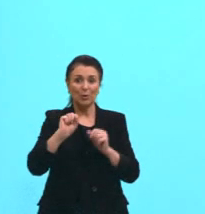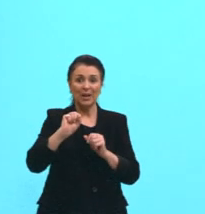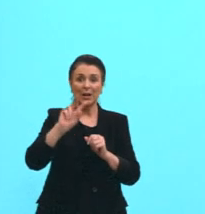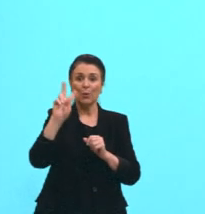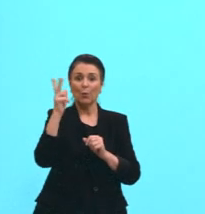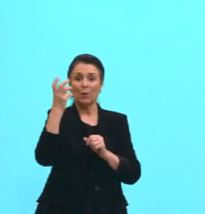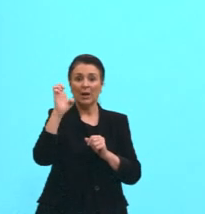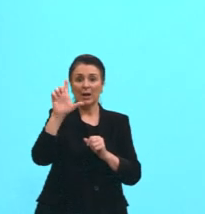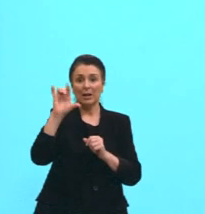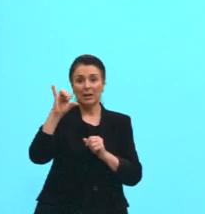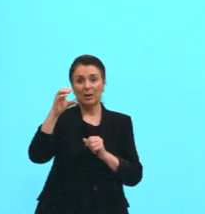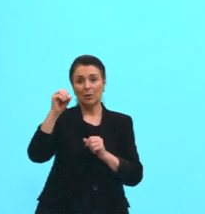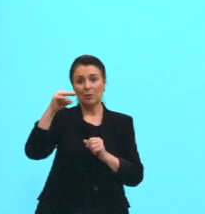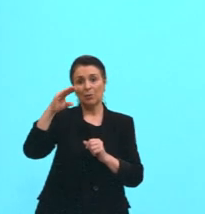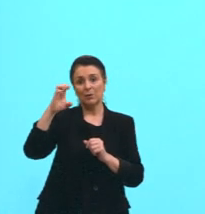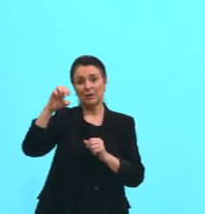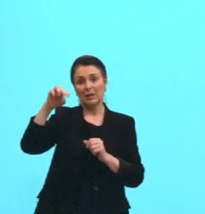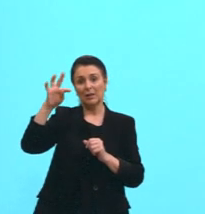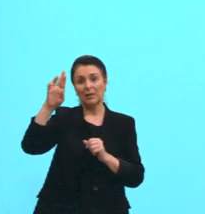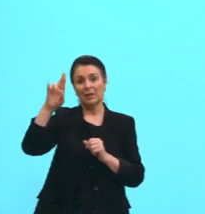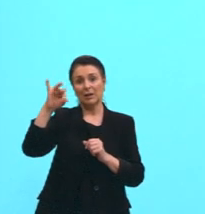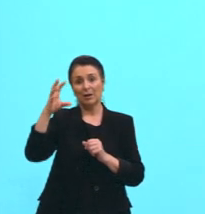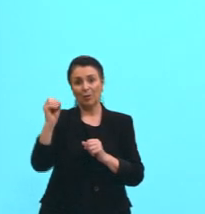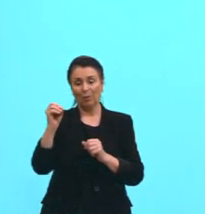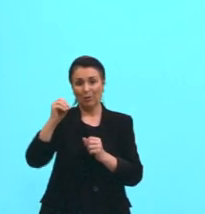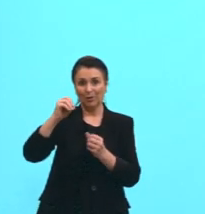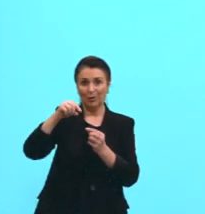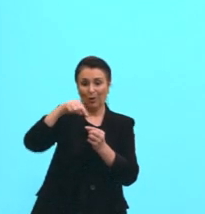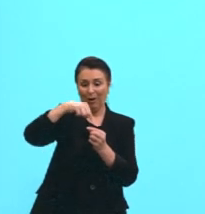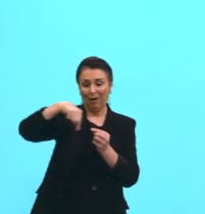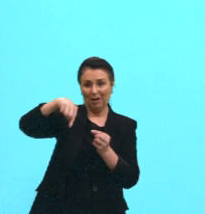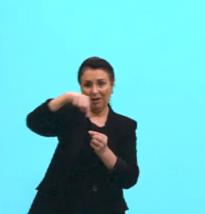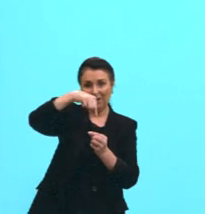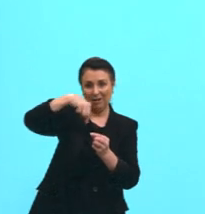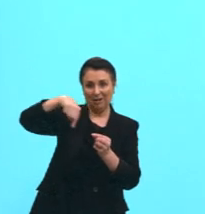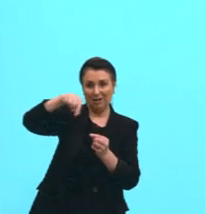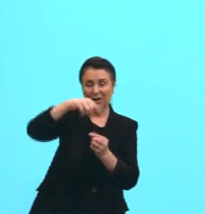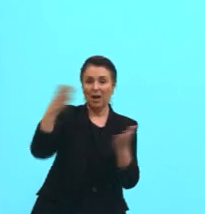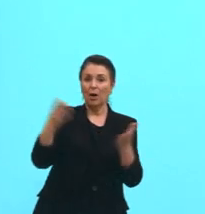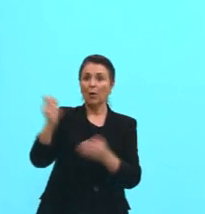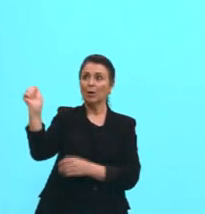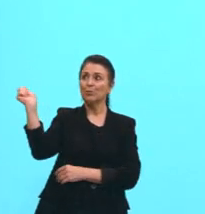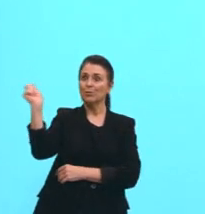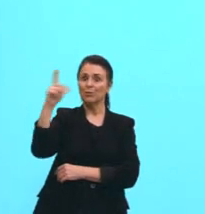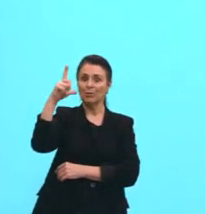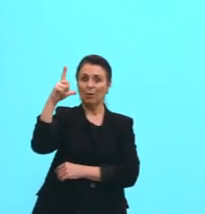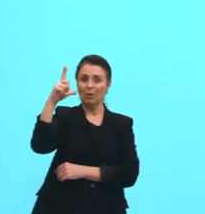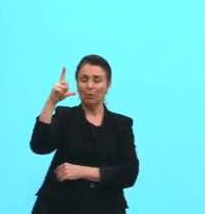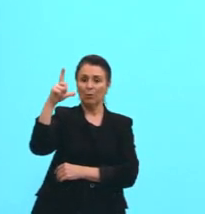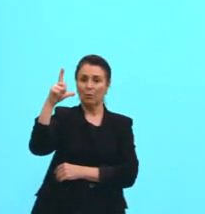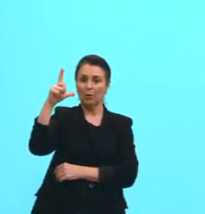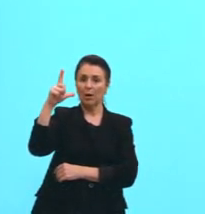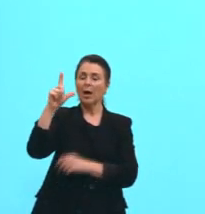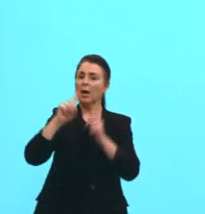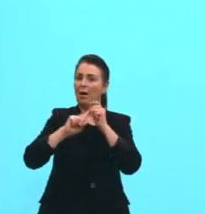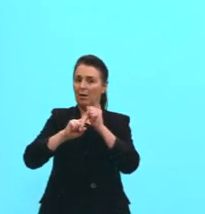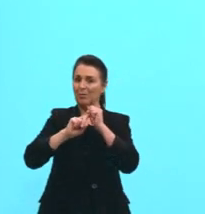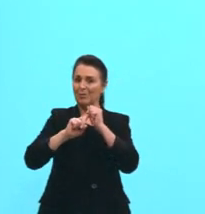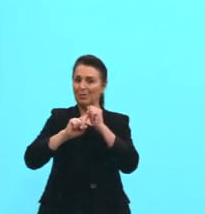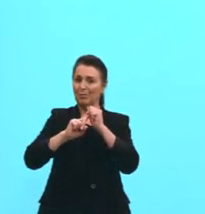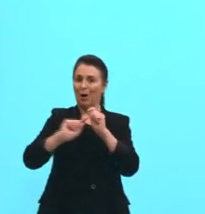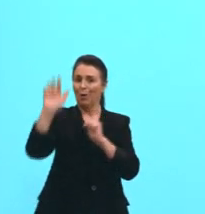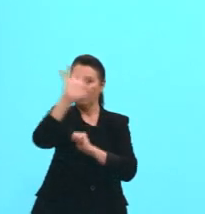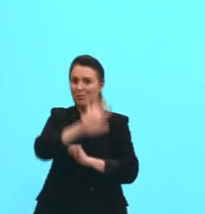heliocêntrico. Certo? Então, aqui a gente percebe que agora o Sol está no centro do universo. Isso está